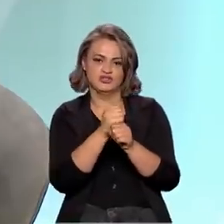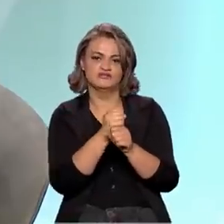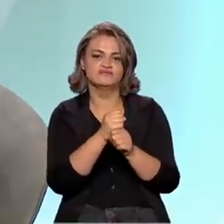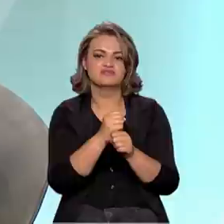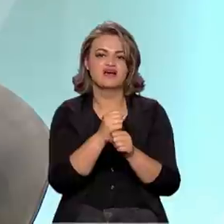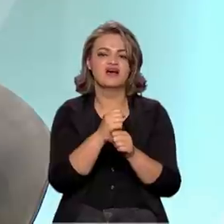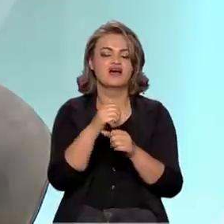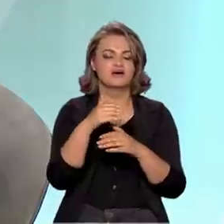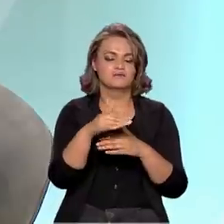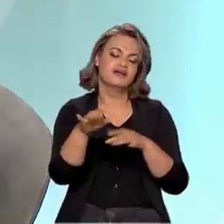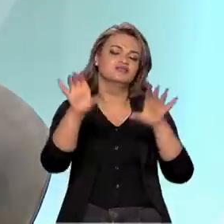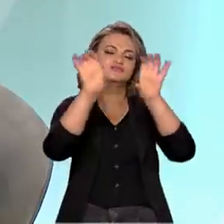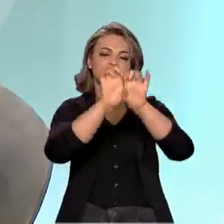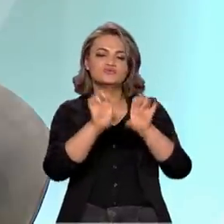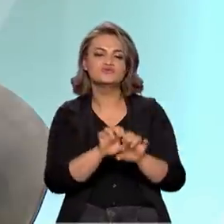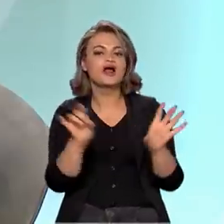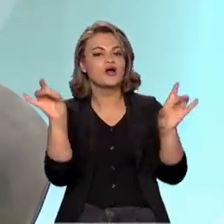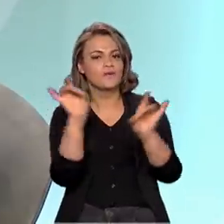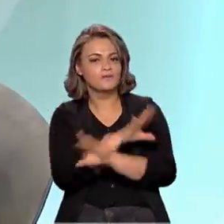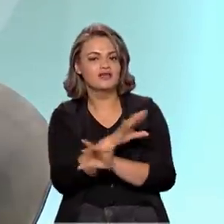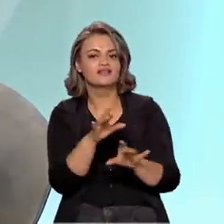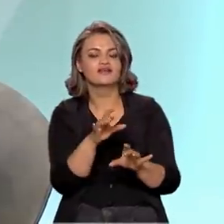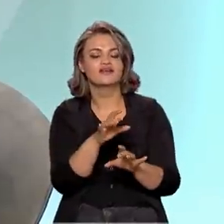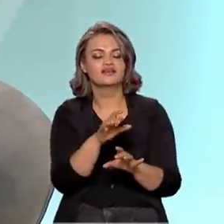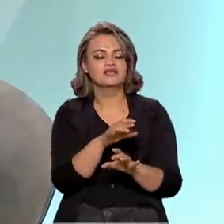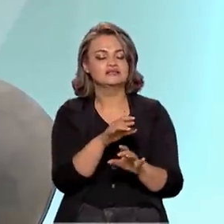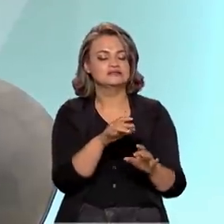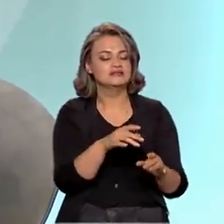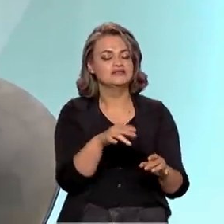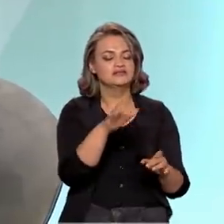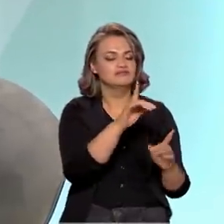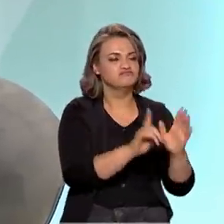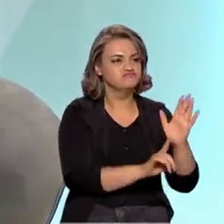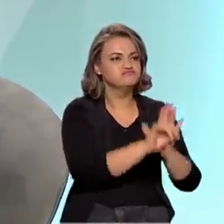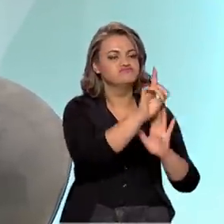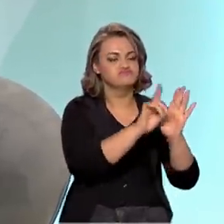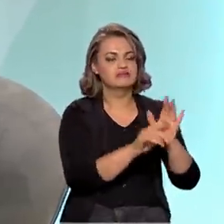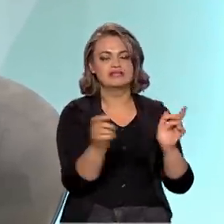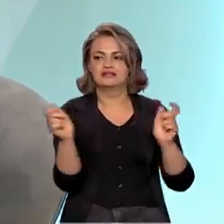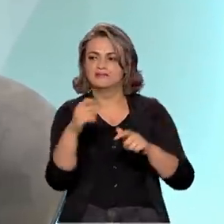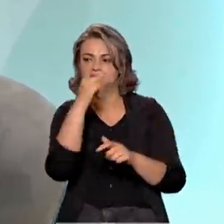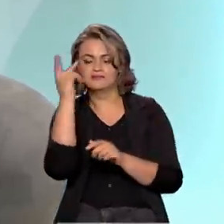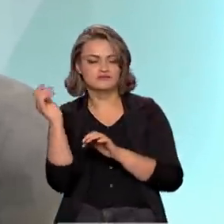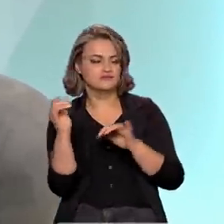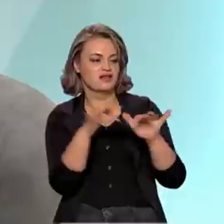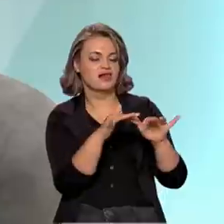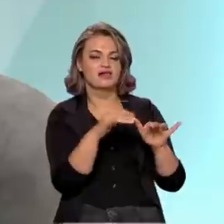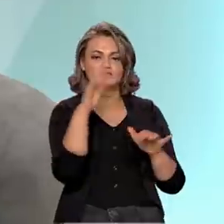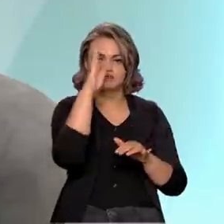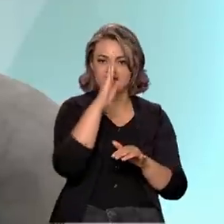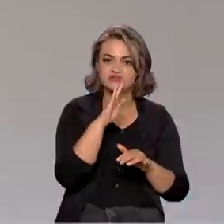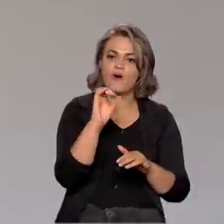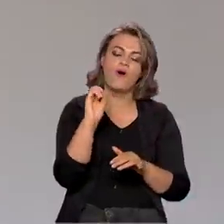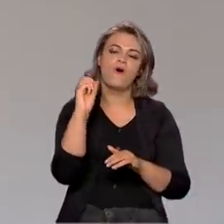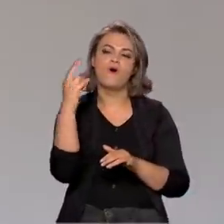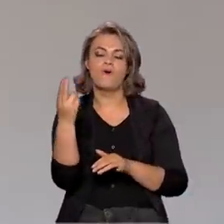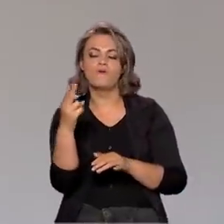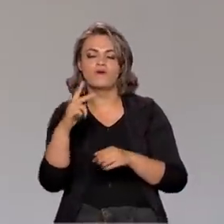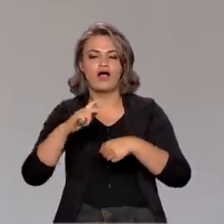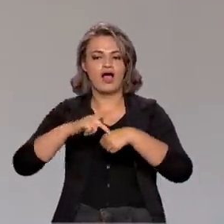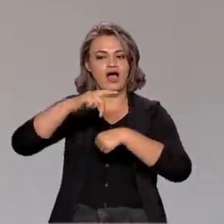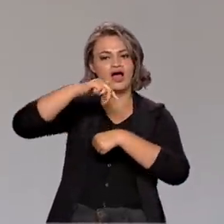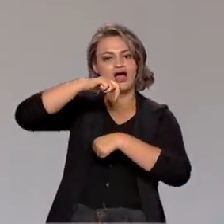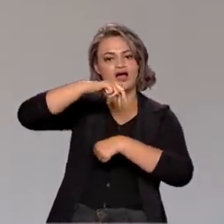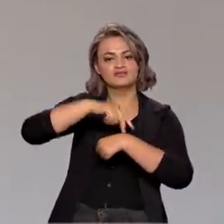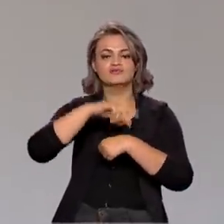toda a infraestrutura e também os veículos para desenvolvimento, levando passageiros brasileiros ou astronautas